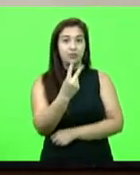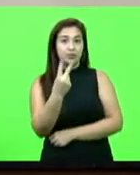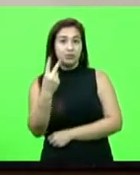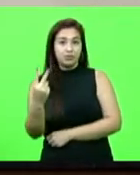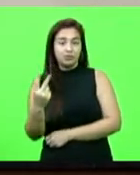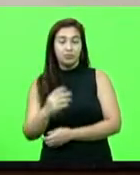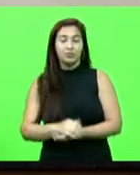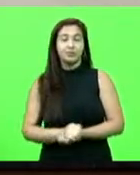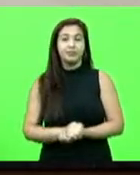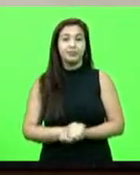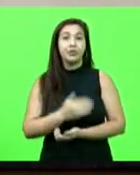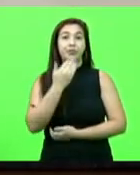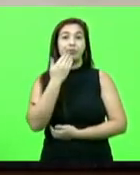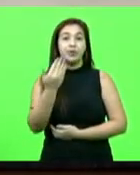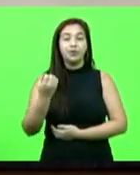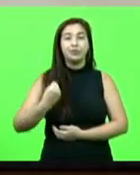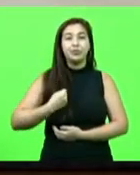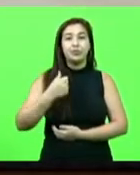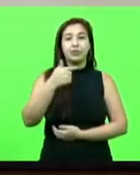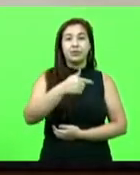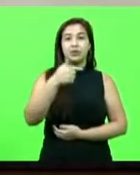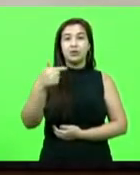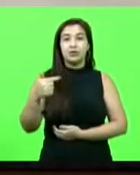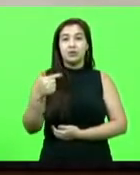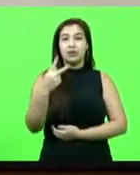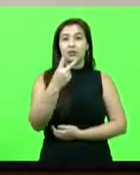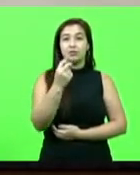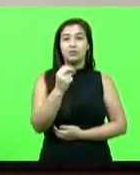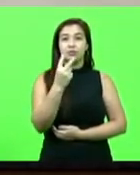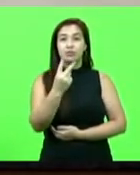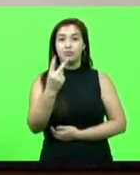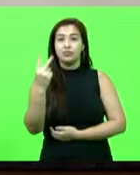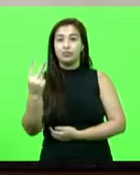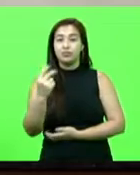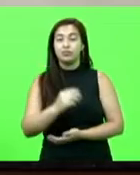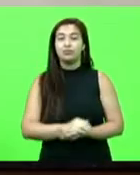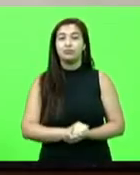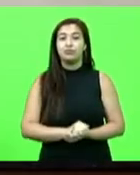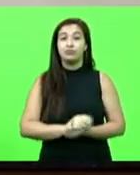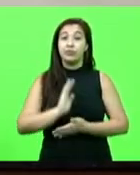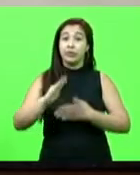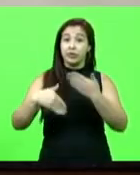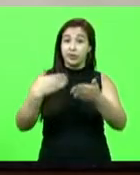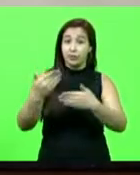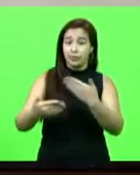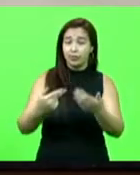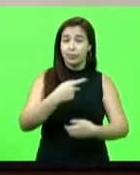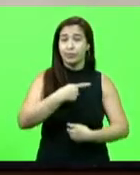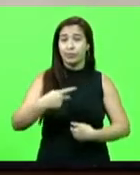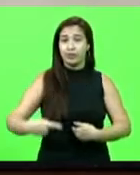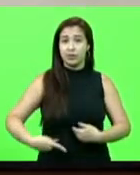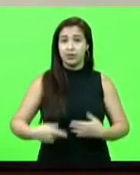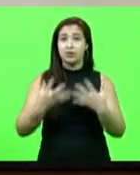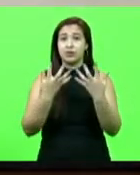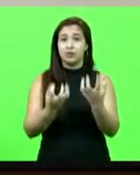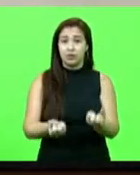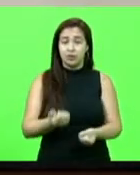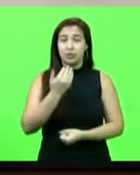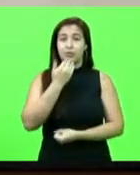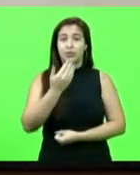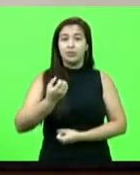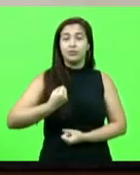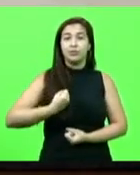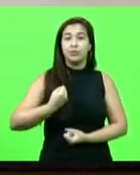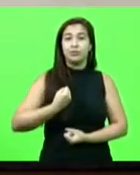e o requerimento 77, 2022. Na sequência, o senhor presidente deferiu os requerimentos nº